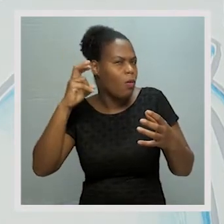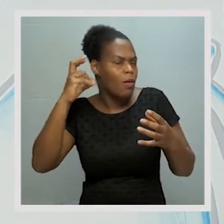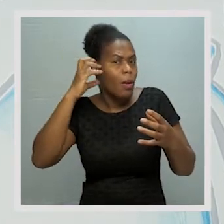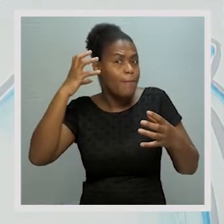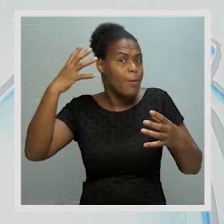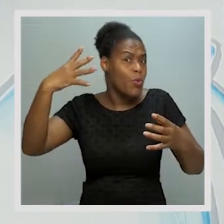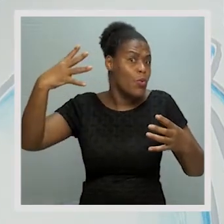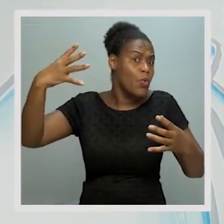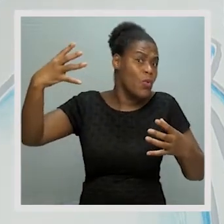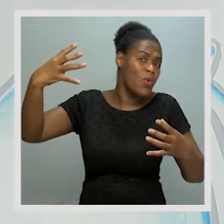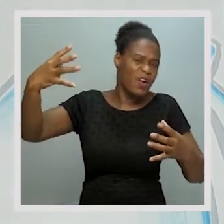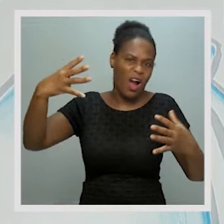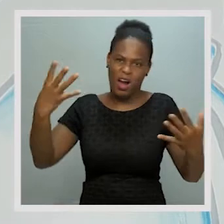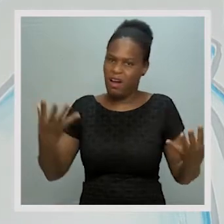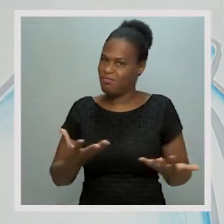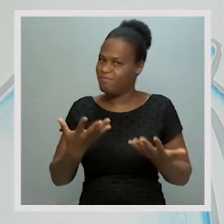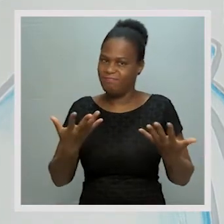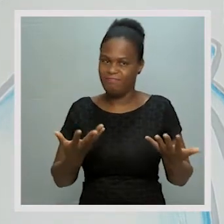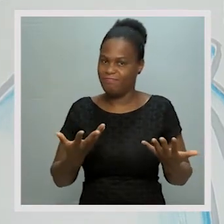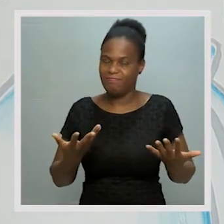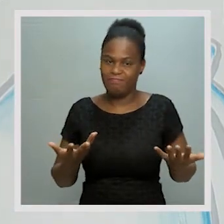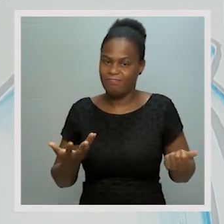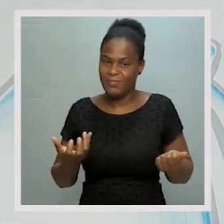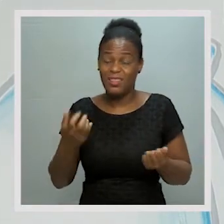ouvir, ou com um volume muito alto,